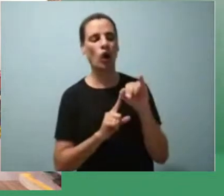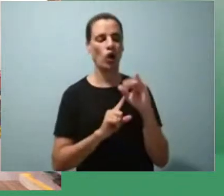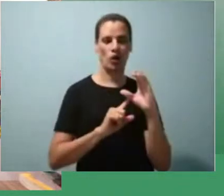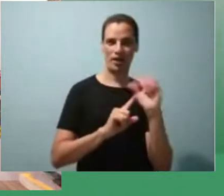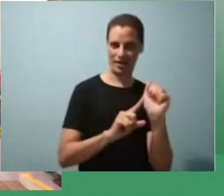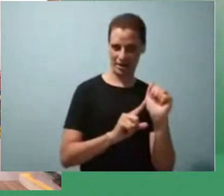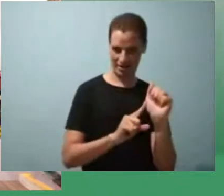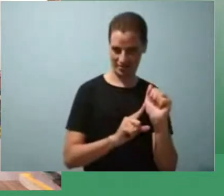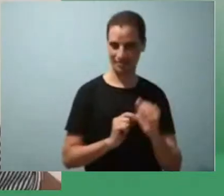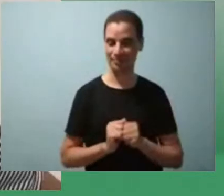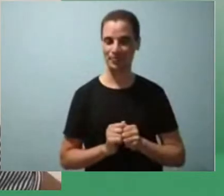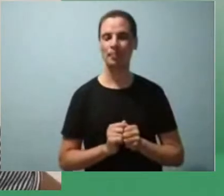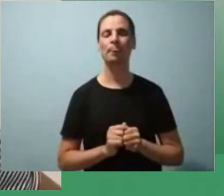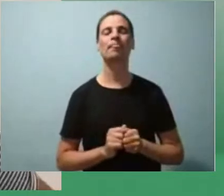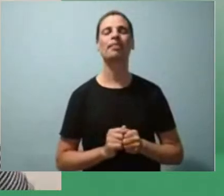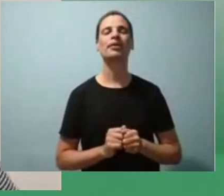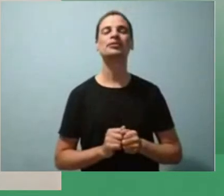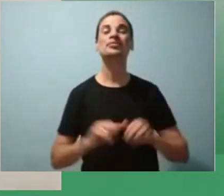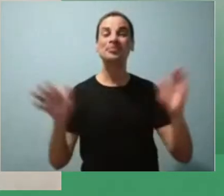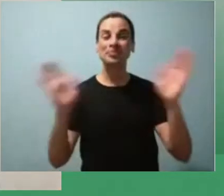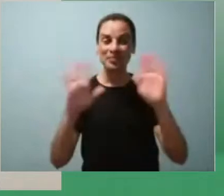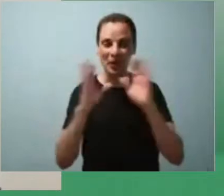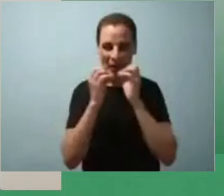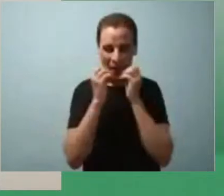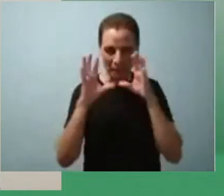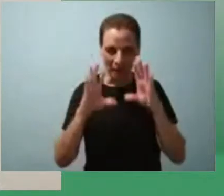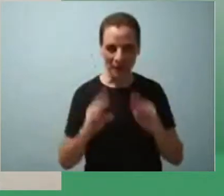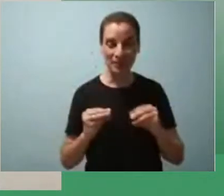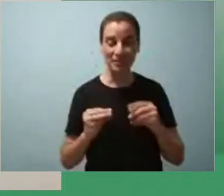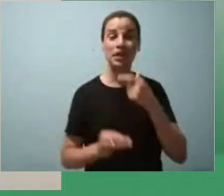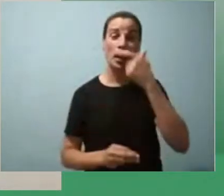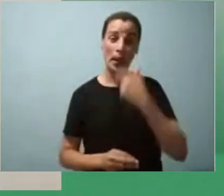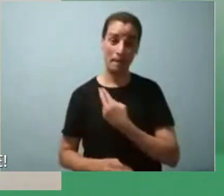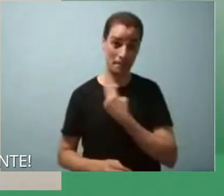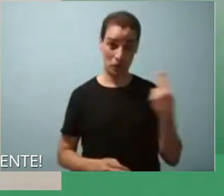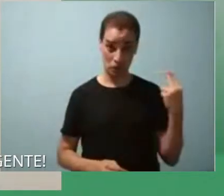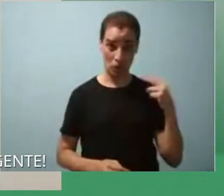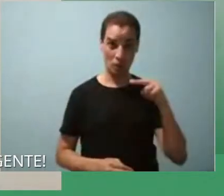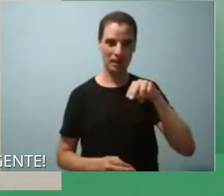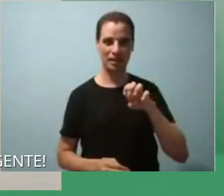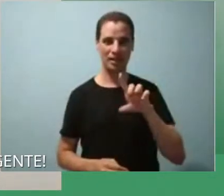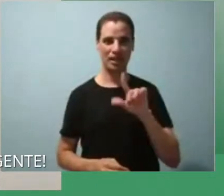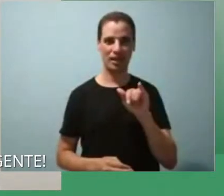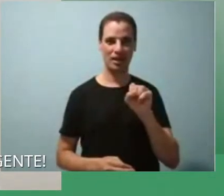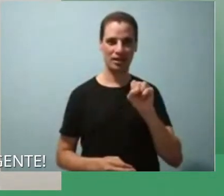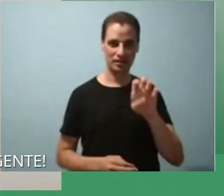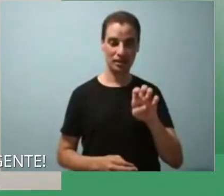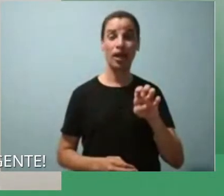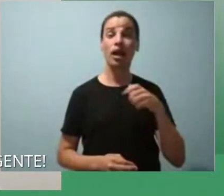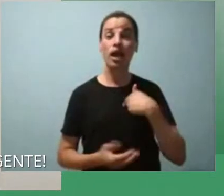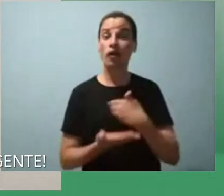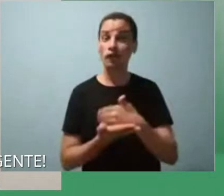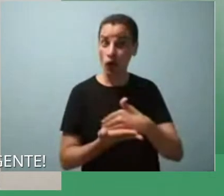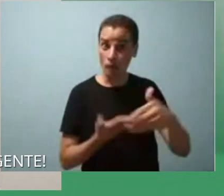Olá boa noite meu nome é Annelise eu inicio minha apresentação com a minha